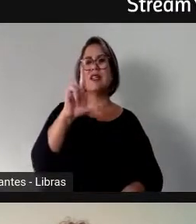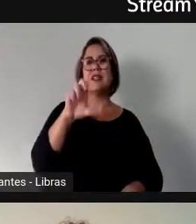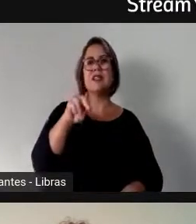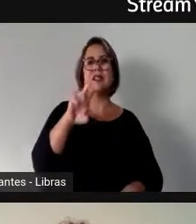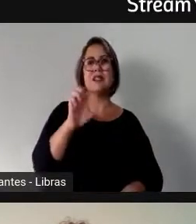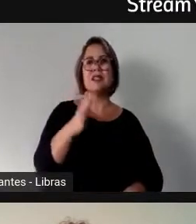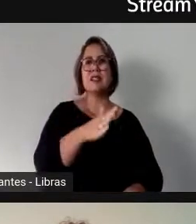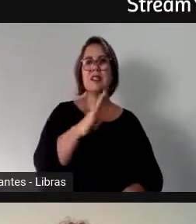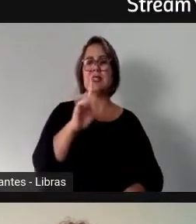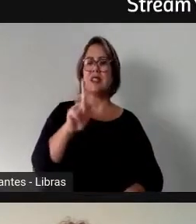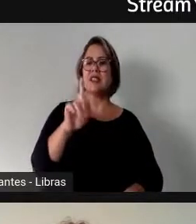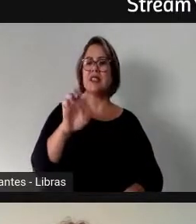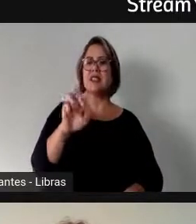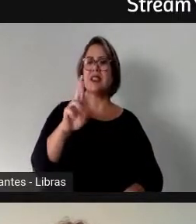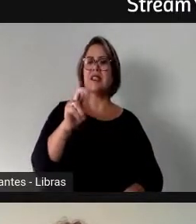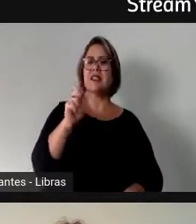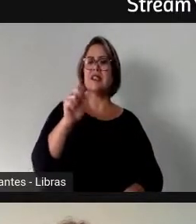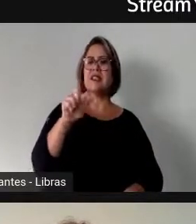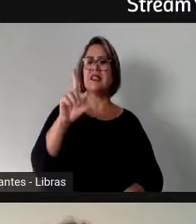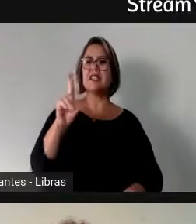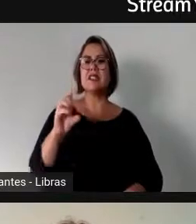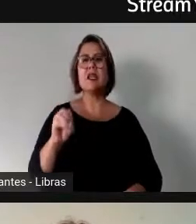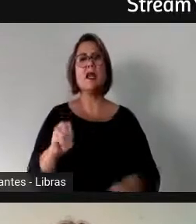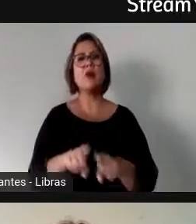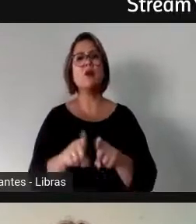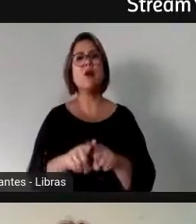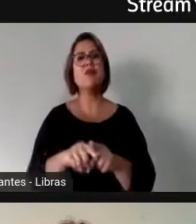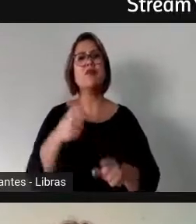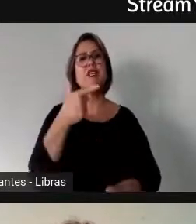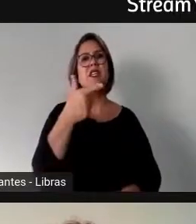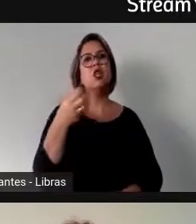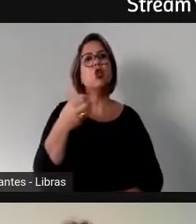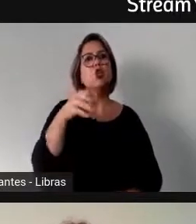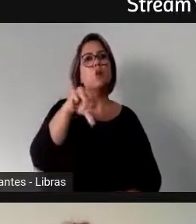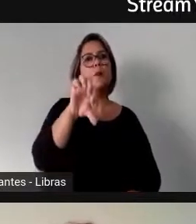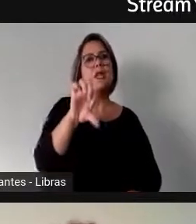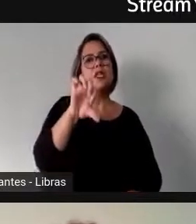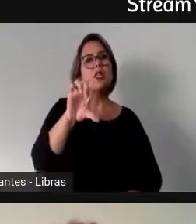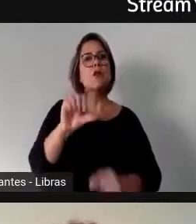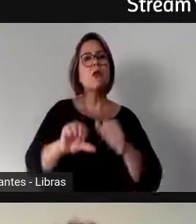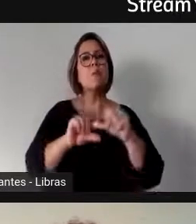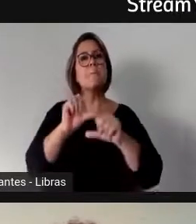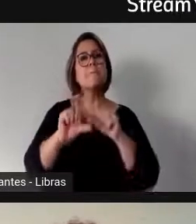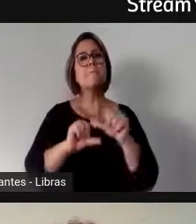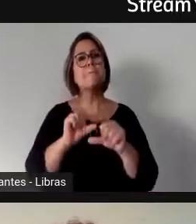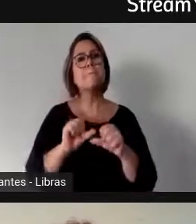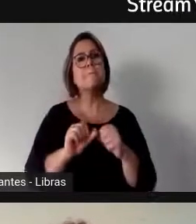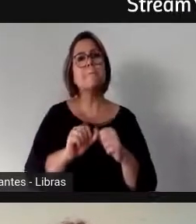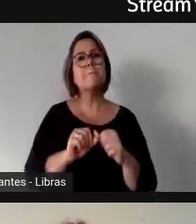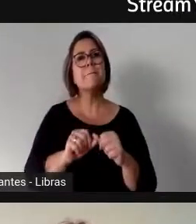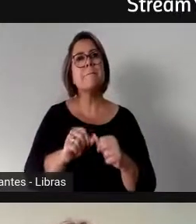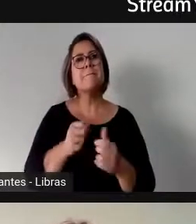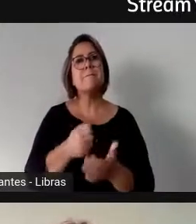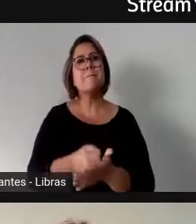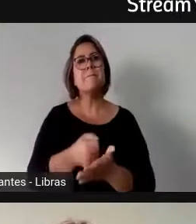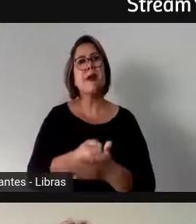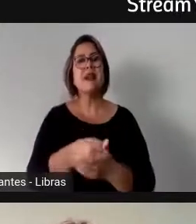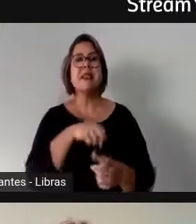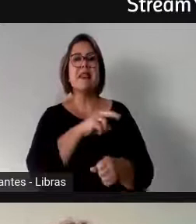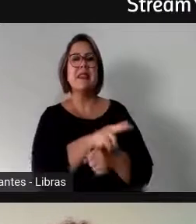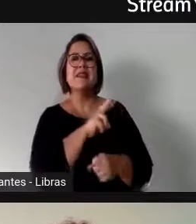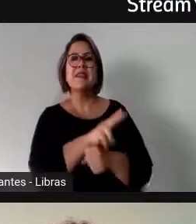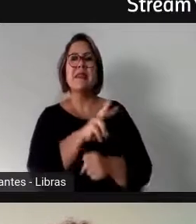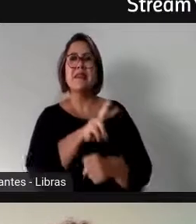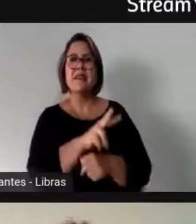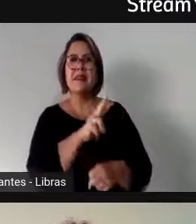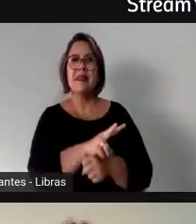o que acontece nos tribunais, mas desde que em 2009 a lei mudou para dizer que em vez de só reservar vagas, você